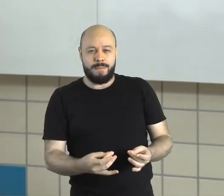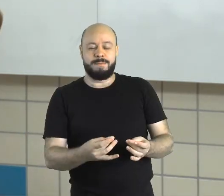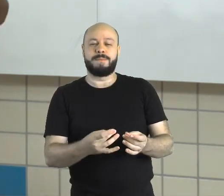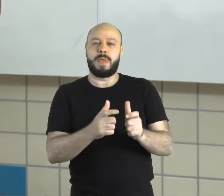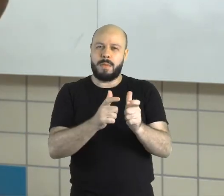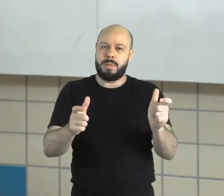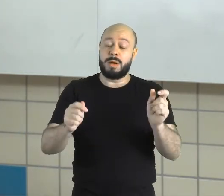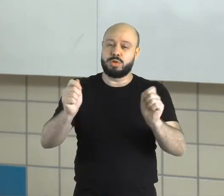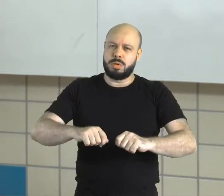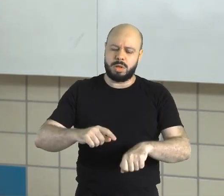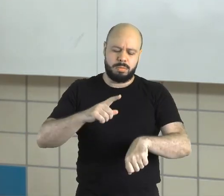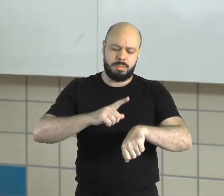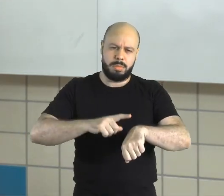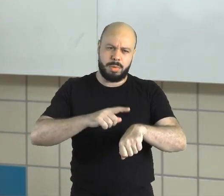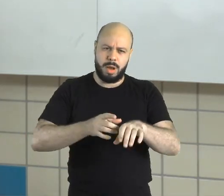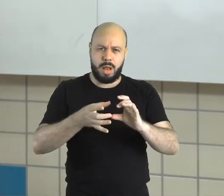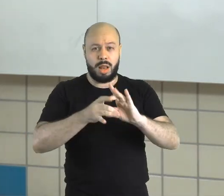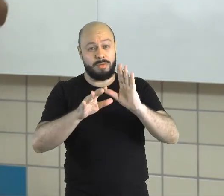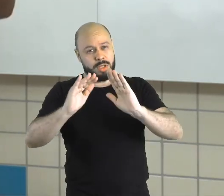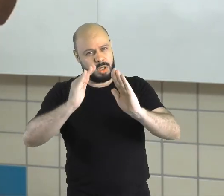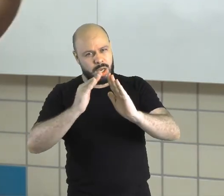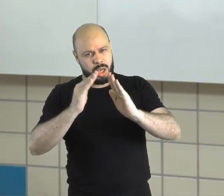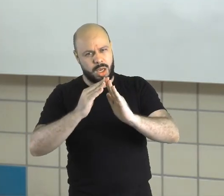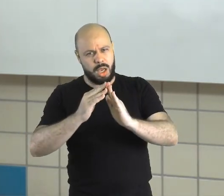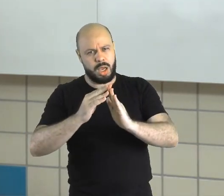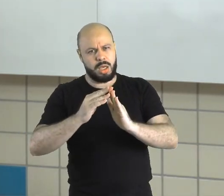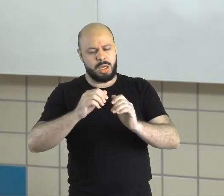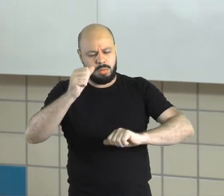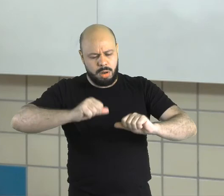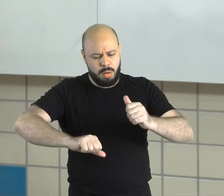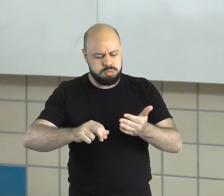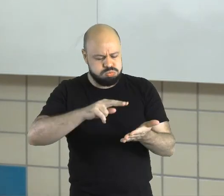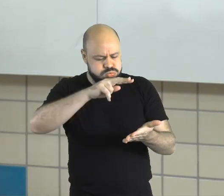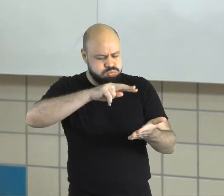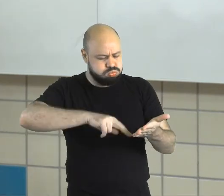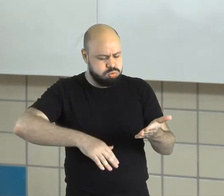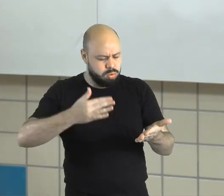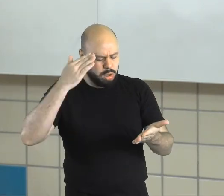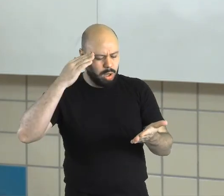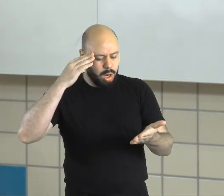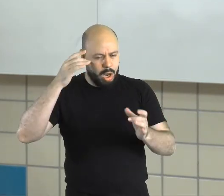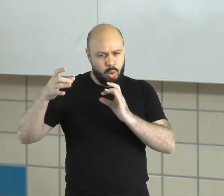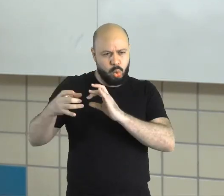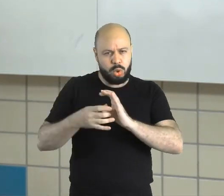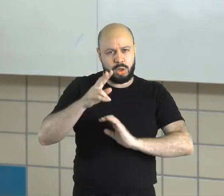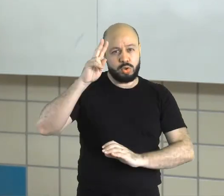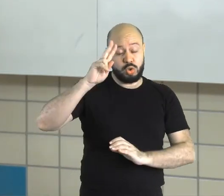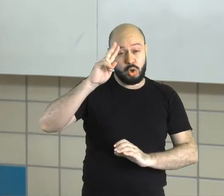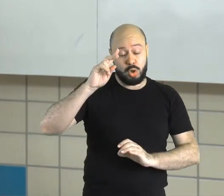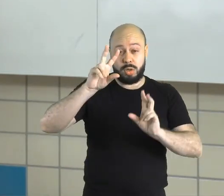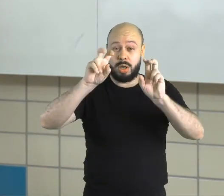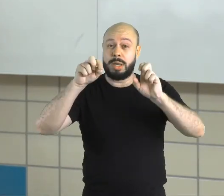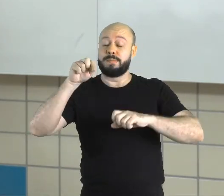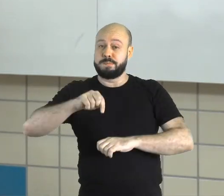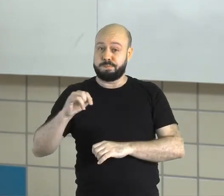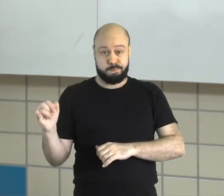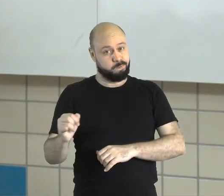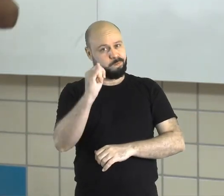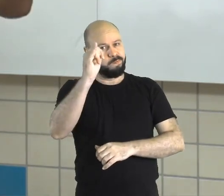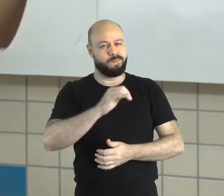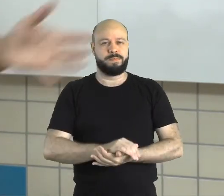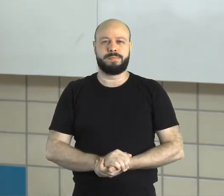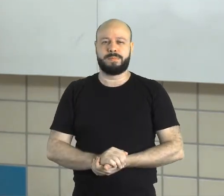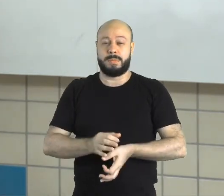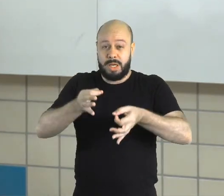pode estudar com mais tempo em sua casa. Você pode analisar todos os contextos históricos referentes a esse tema que é tão importante, certo?